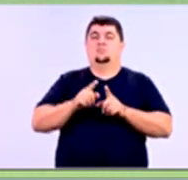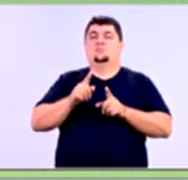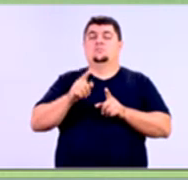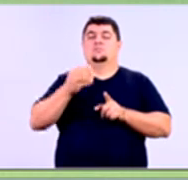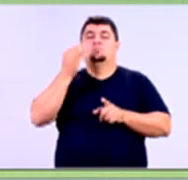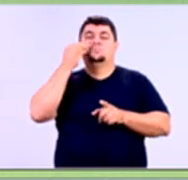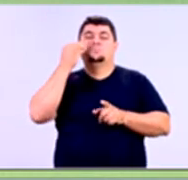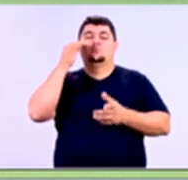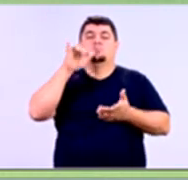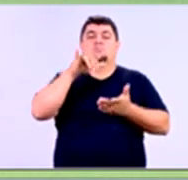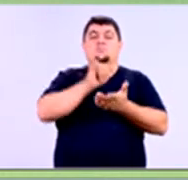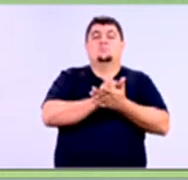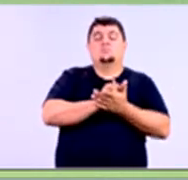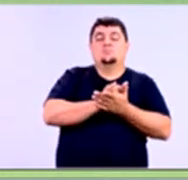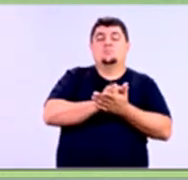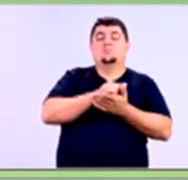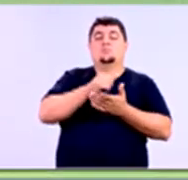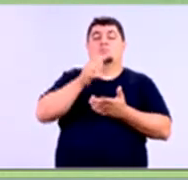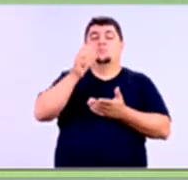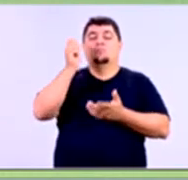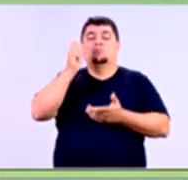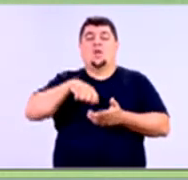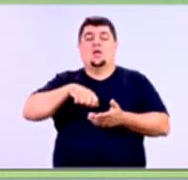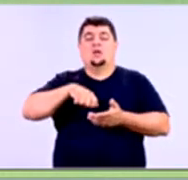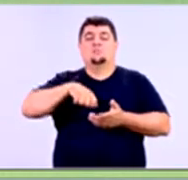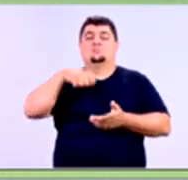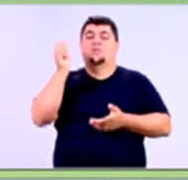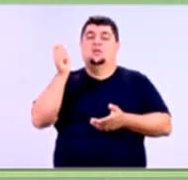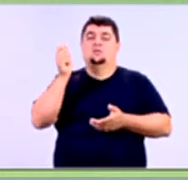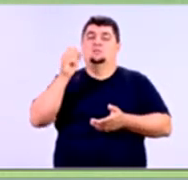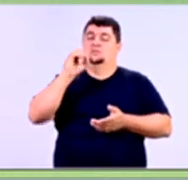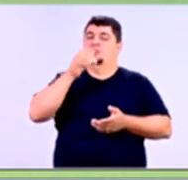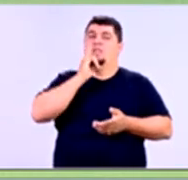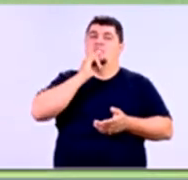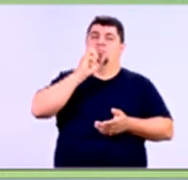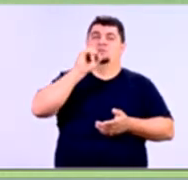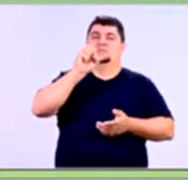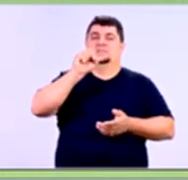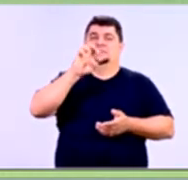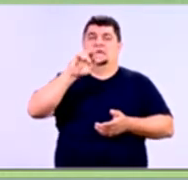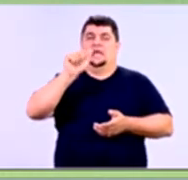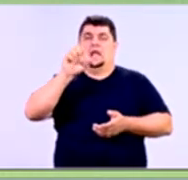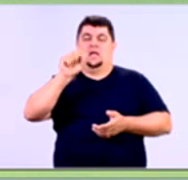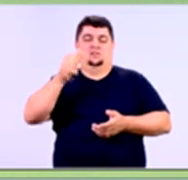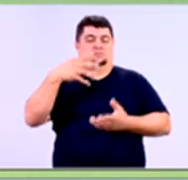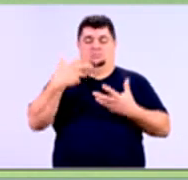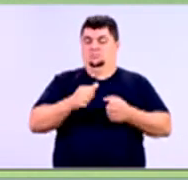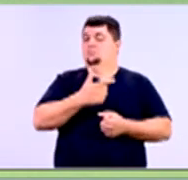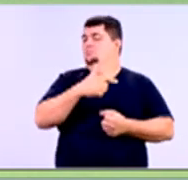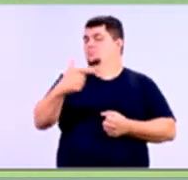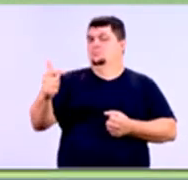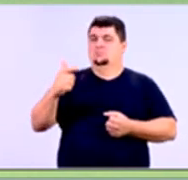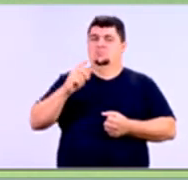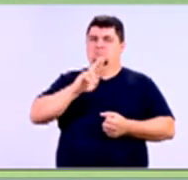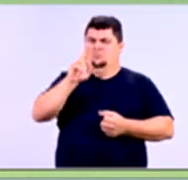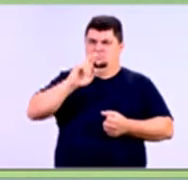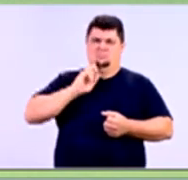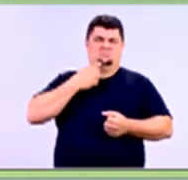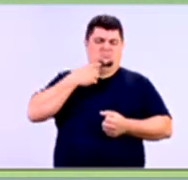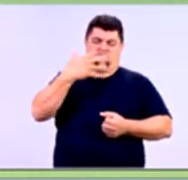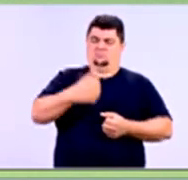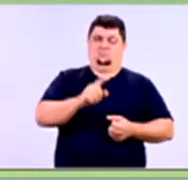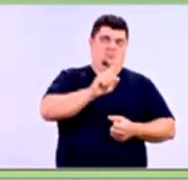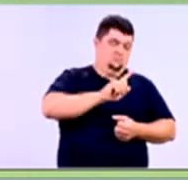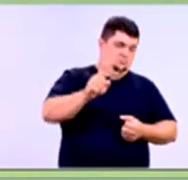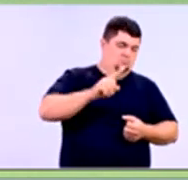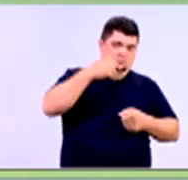restrições cadastrais, por exemplo, se está no Serasa, eu não quero. Se está no Serasa, tem o nome sujo, pode ser